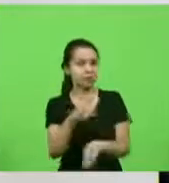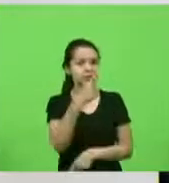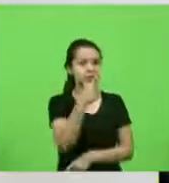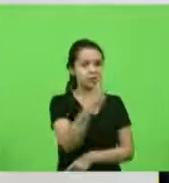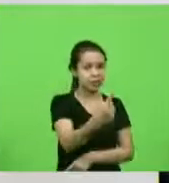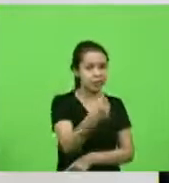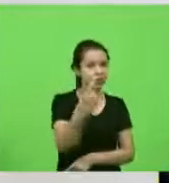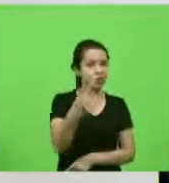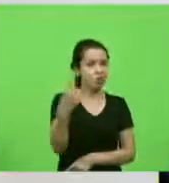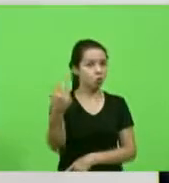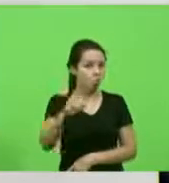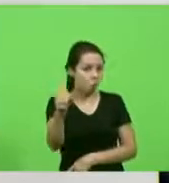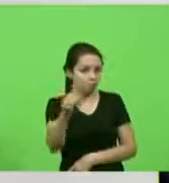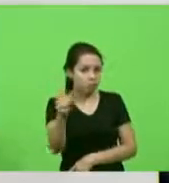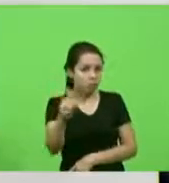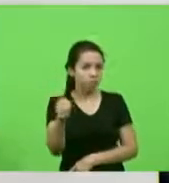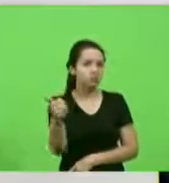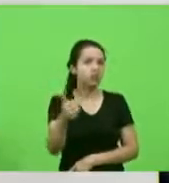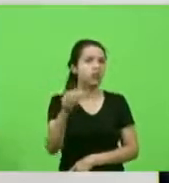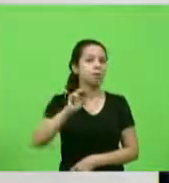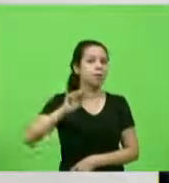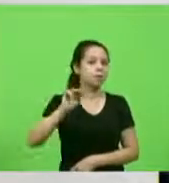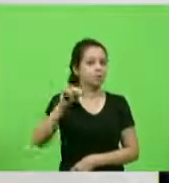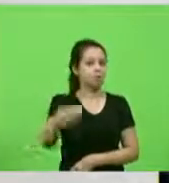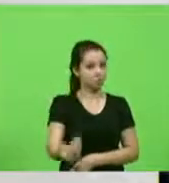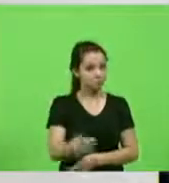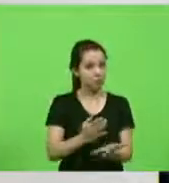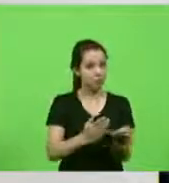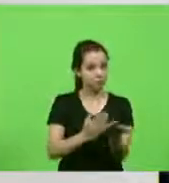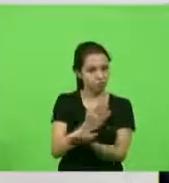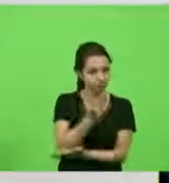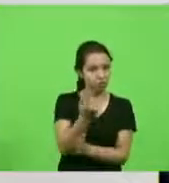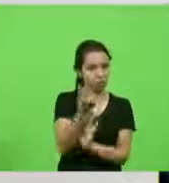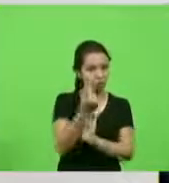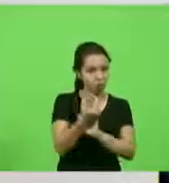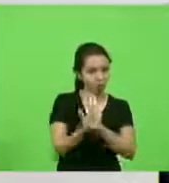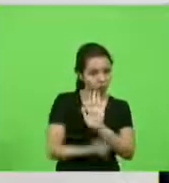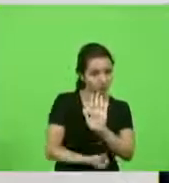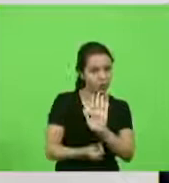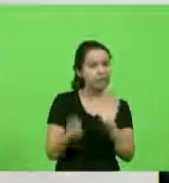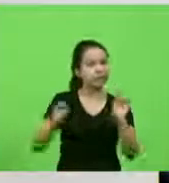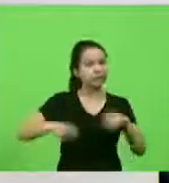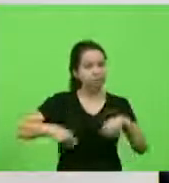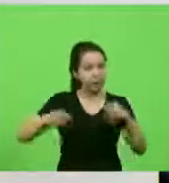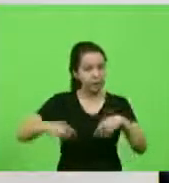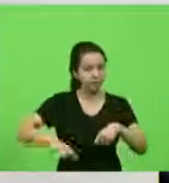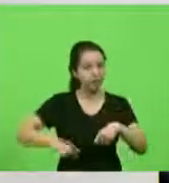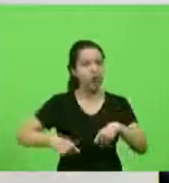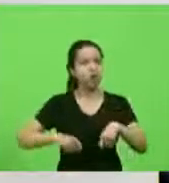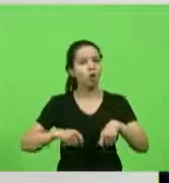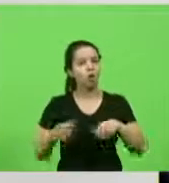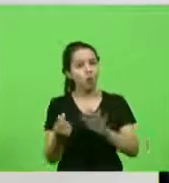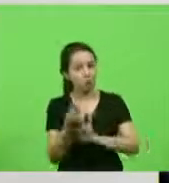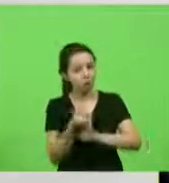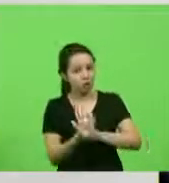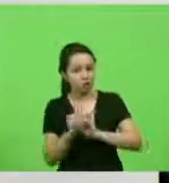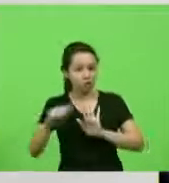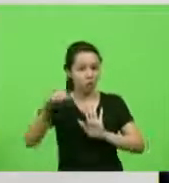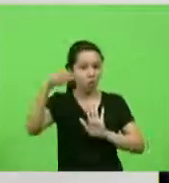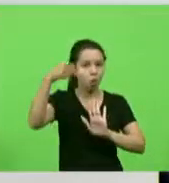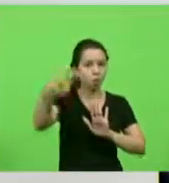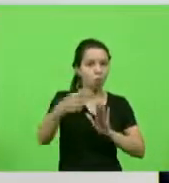foram aprovados no orçamento da União, há toda a possibilidade de quem sabe com o orçamento ainda do próximo ano